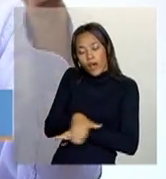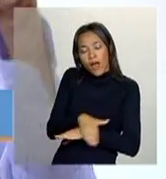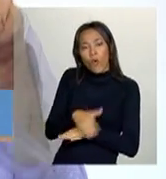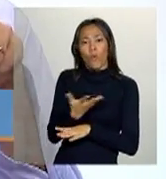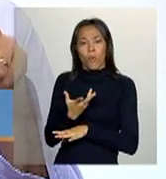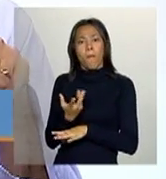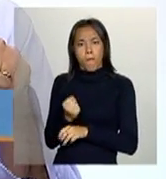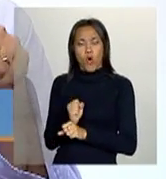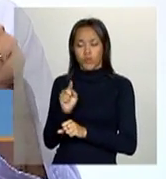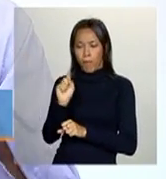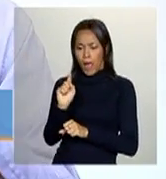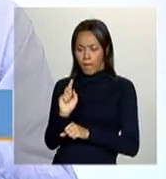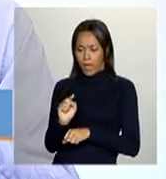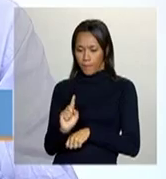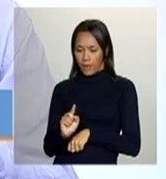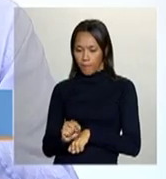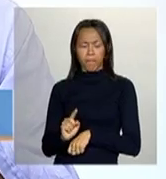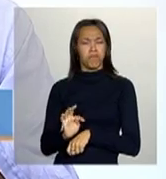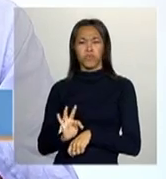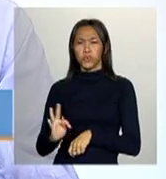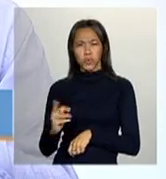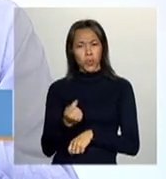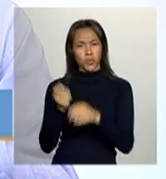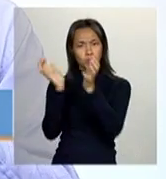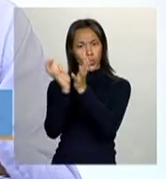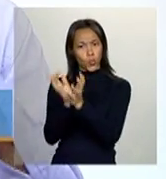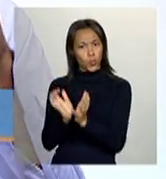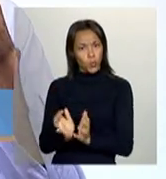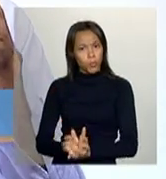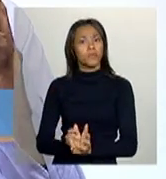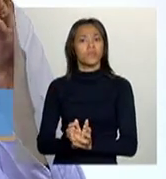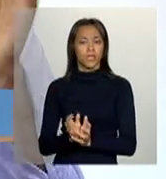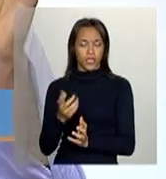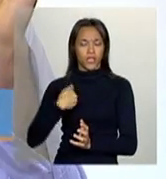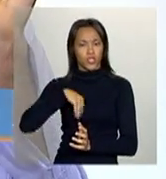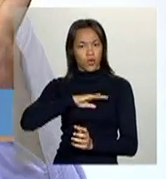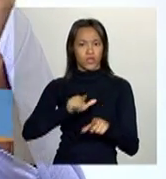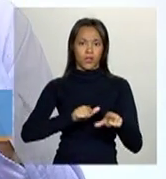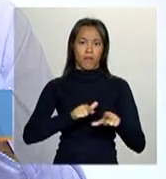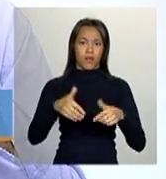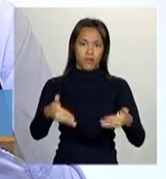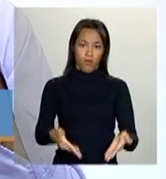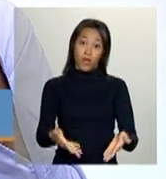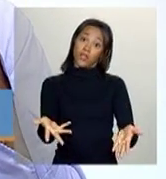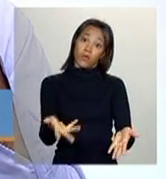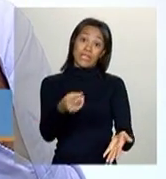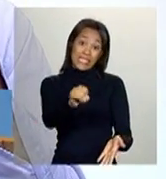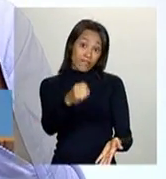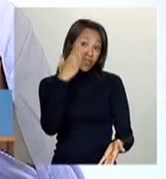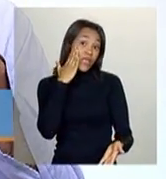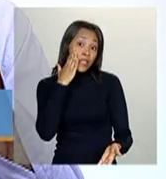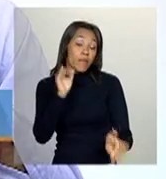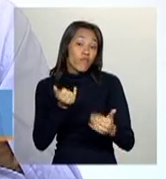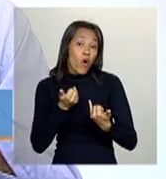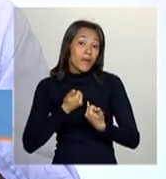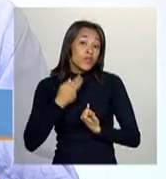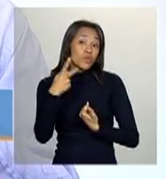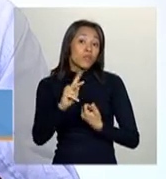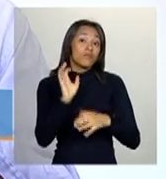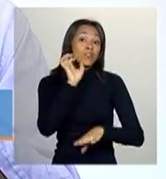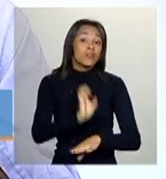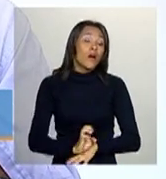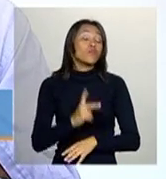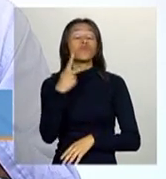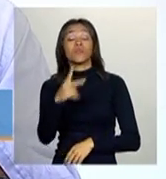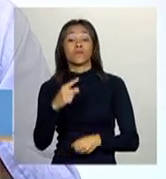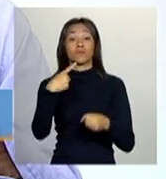fazer um filtro por todos esses grupos que a gente está trabalhando agora. Então, você, por exemplo, quer saber lá no seu estado ou no seu